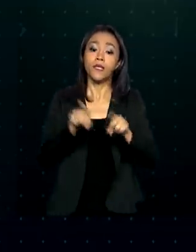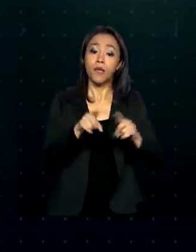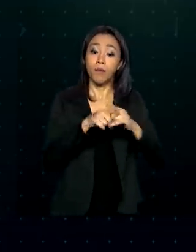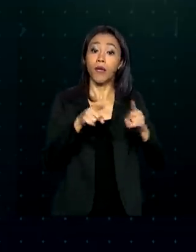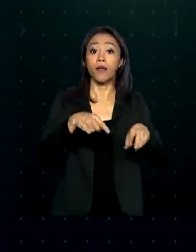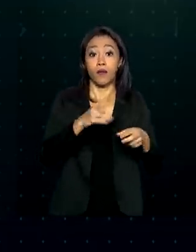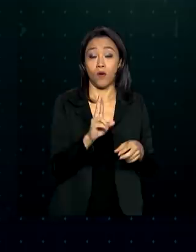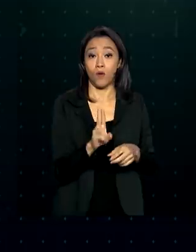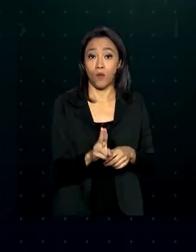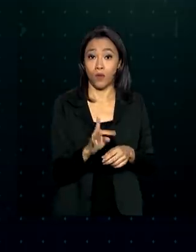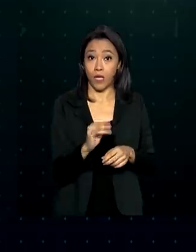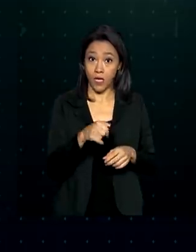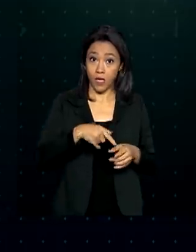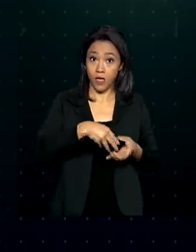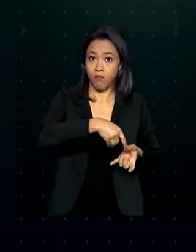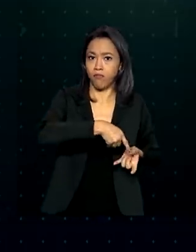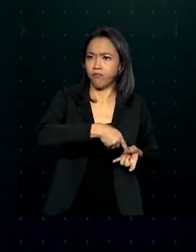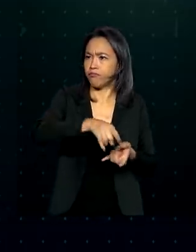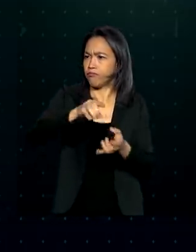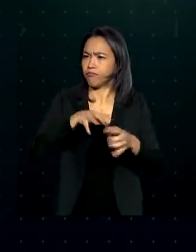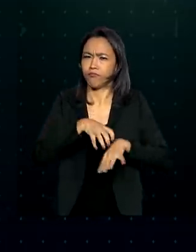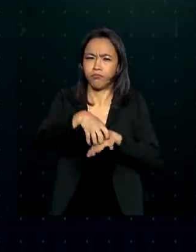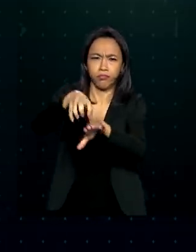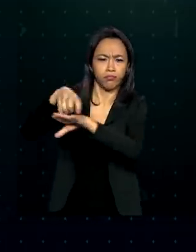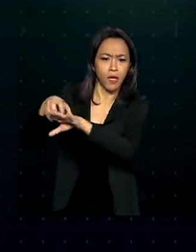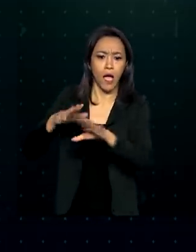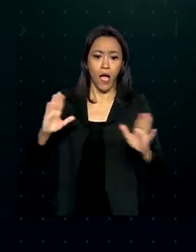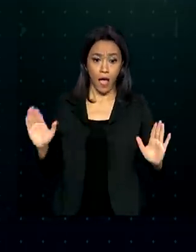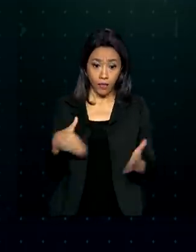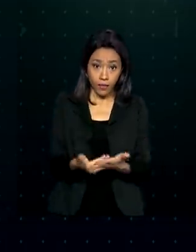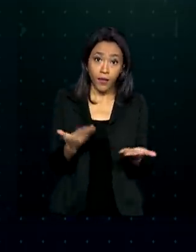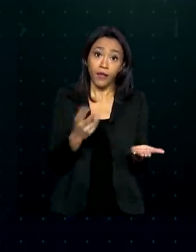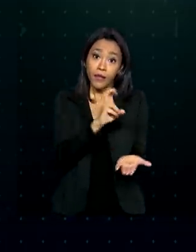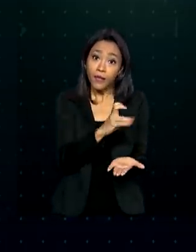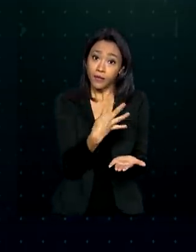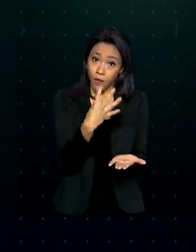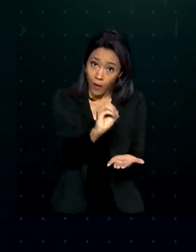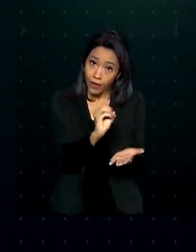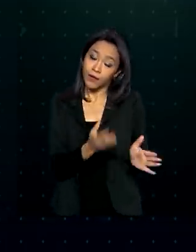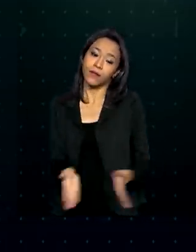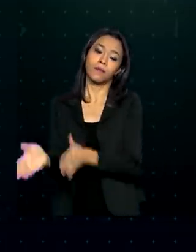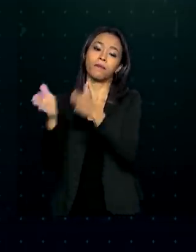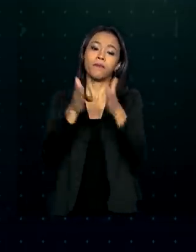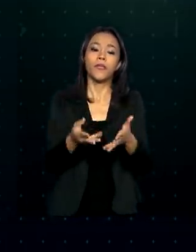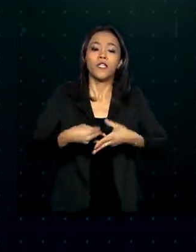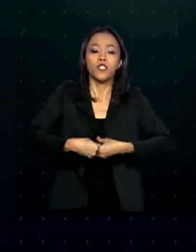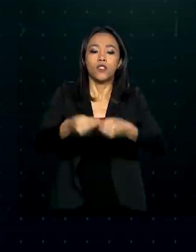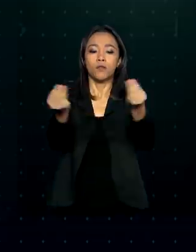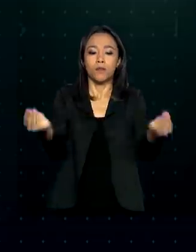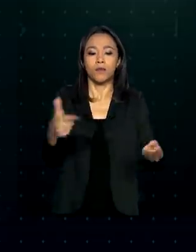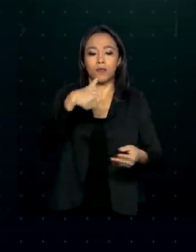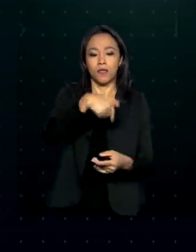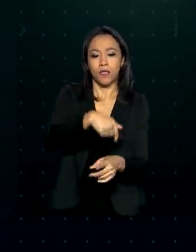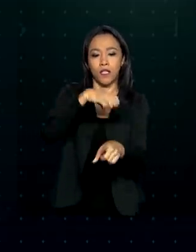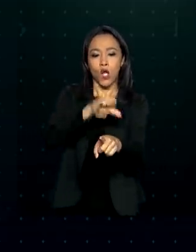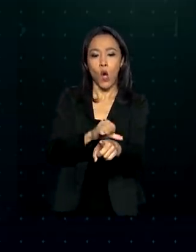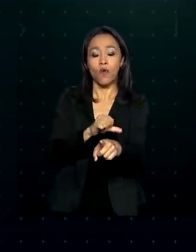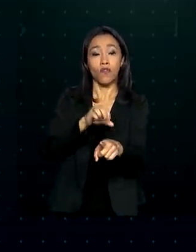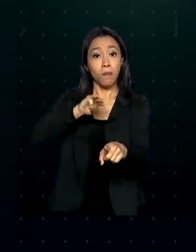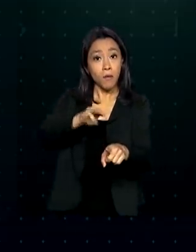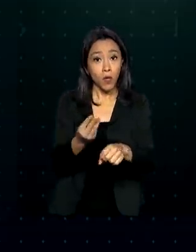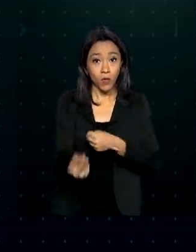UTI. 540 até o momento. Distribuição de 79 milhões de EPIs,